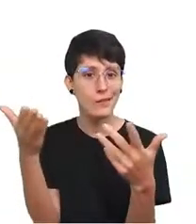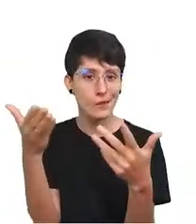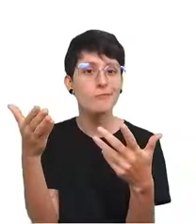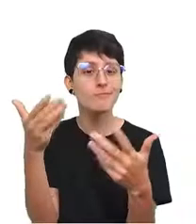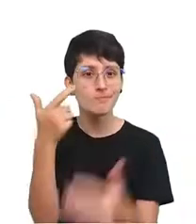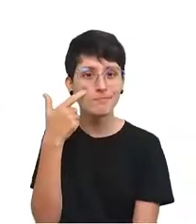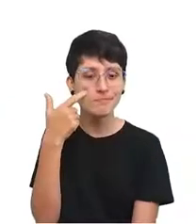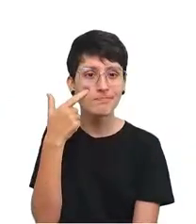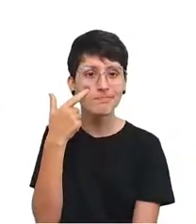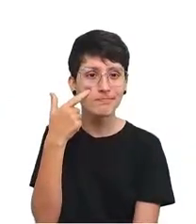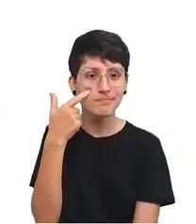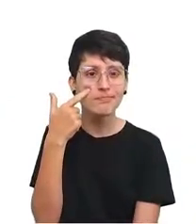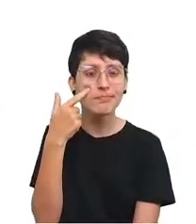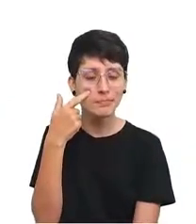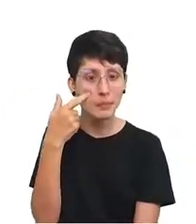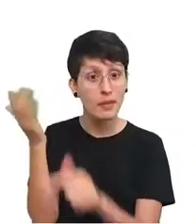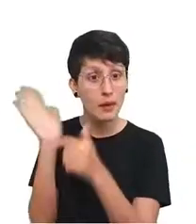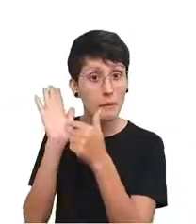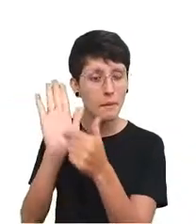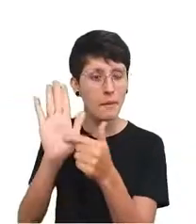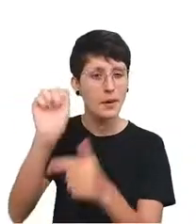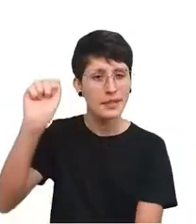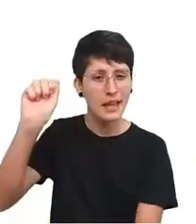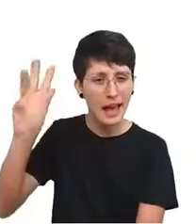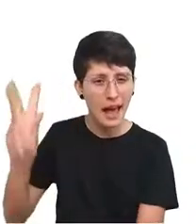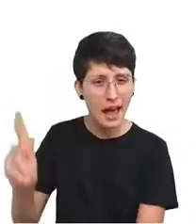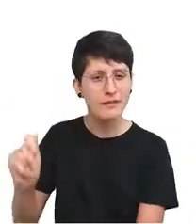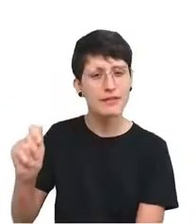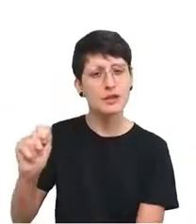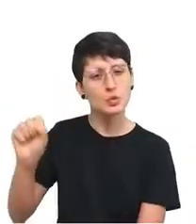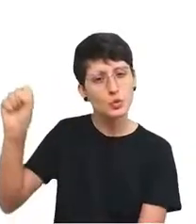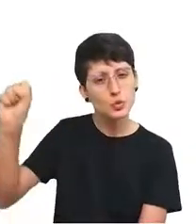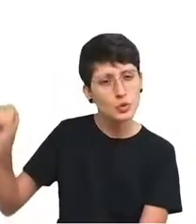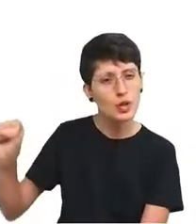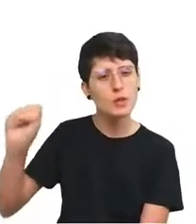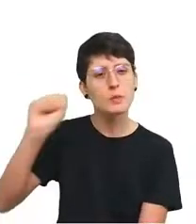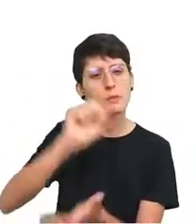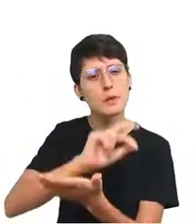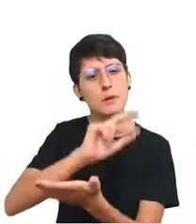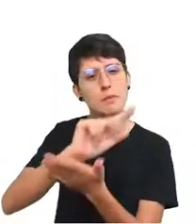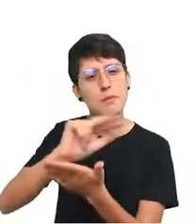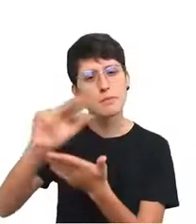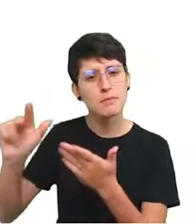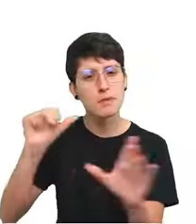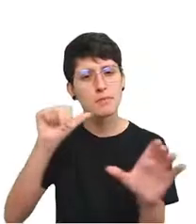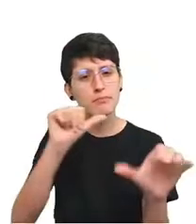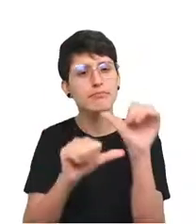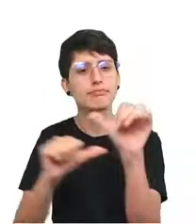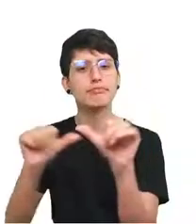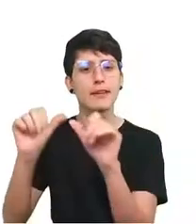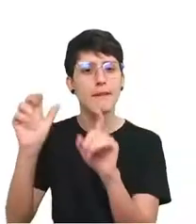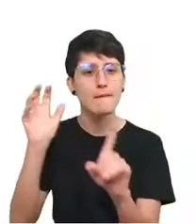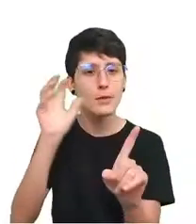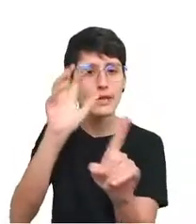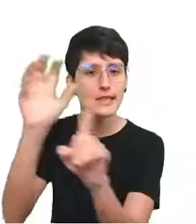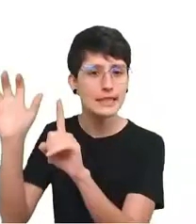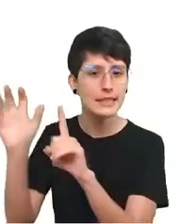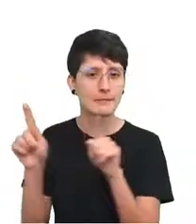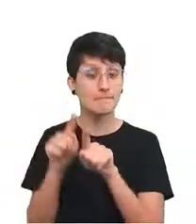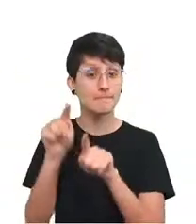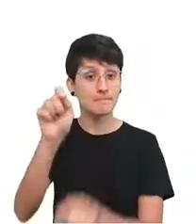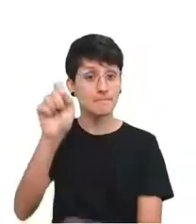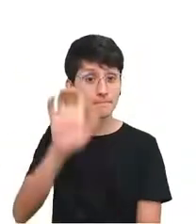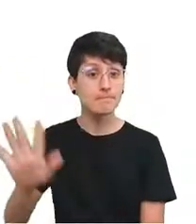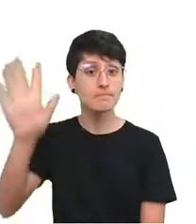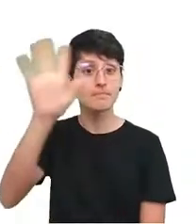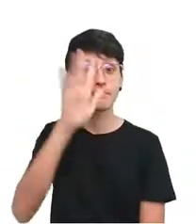imagem que parece mostrar que a África, o Sudeste da Ásia, etc., foram pouco afetados pela pandemia. Essa imagem foi